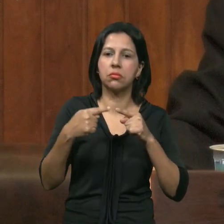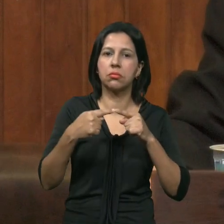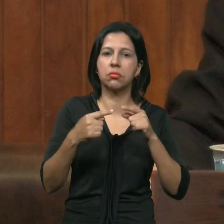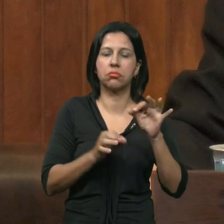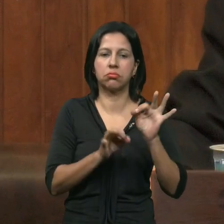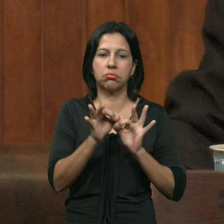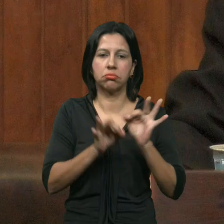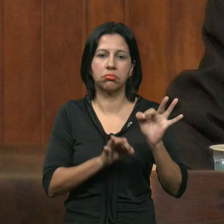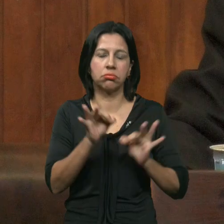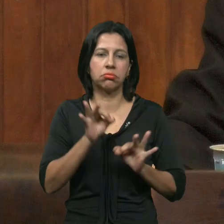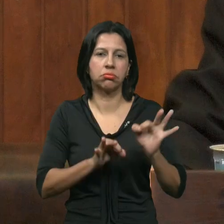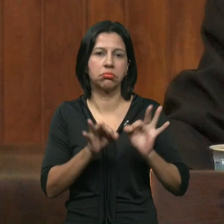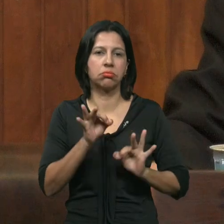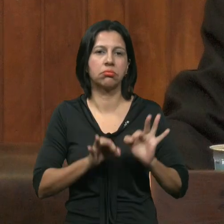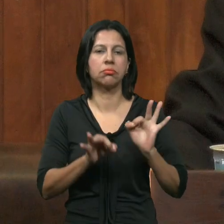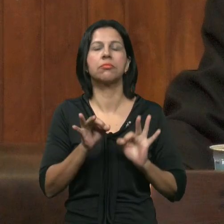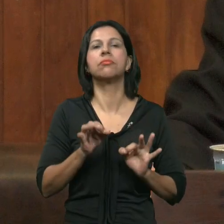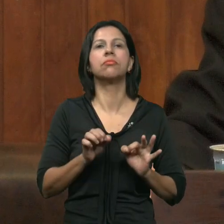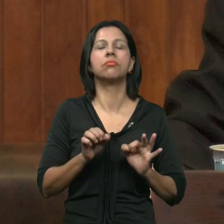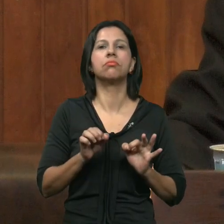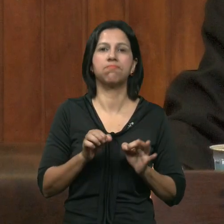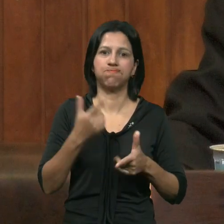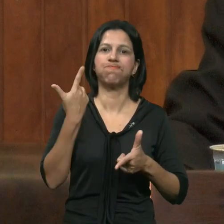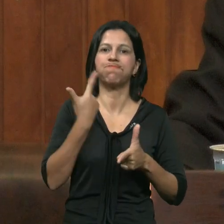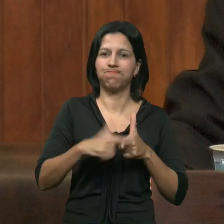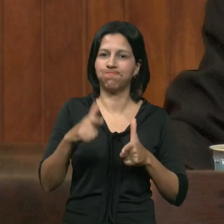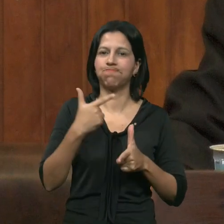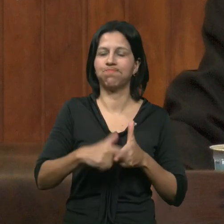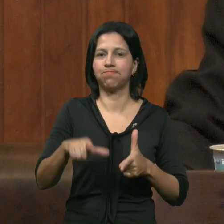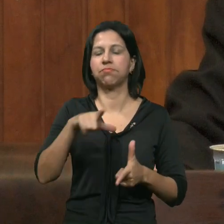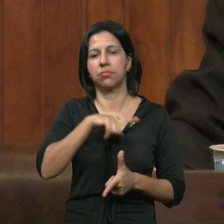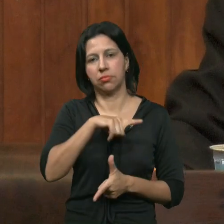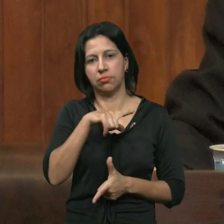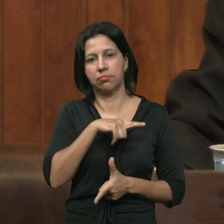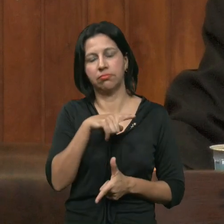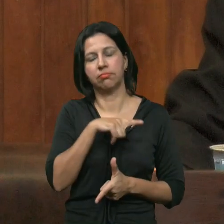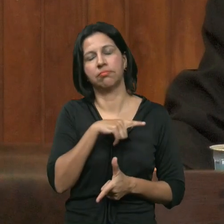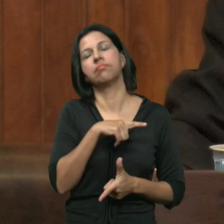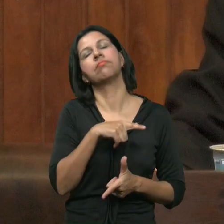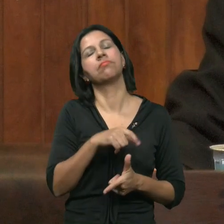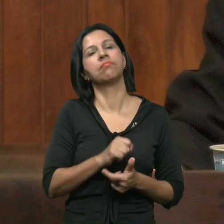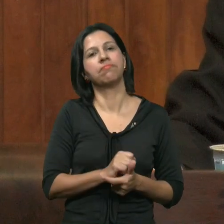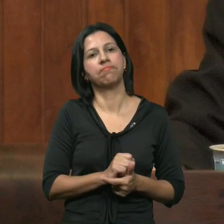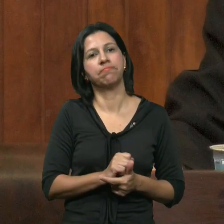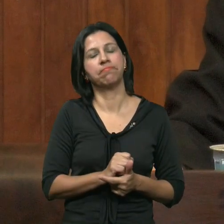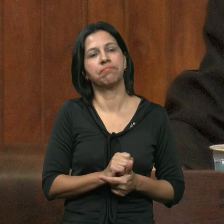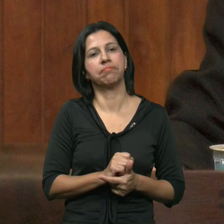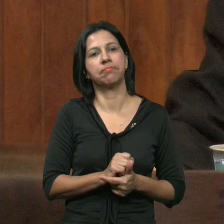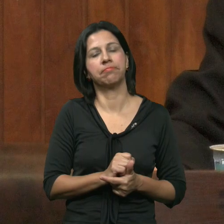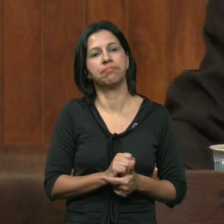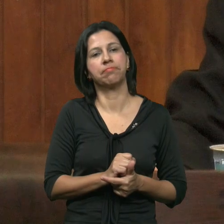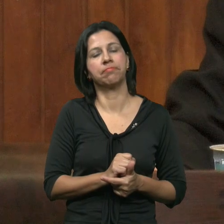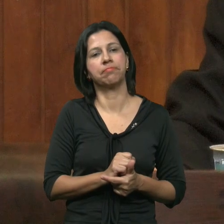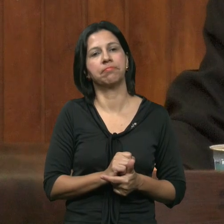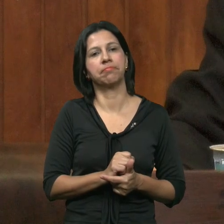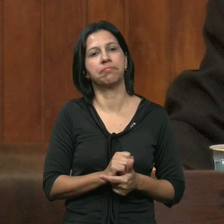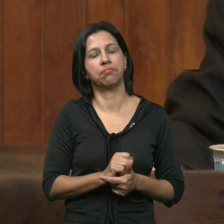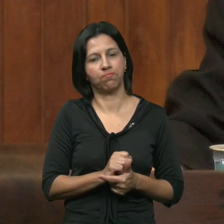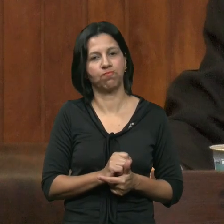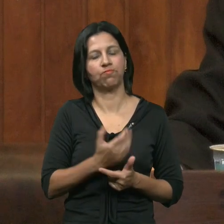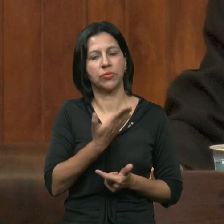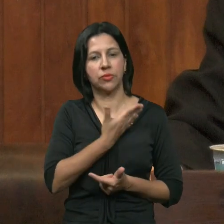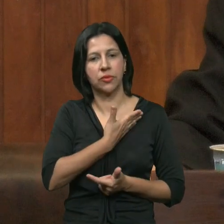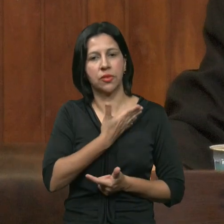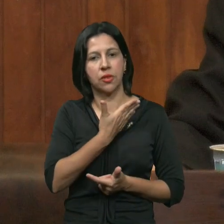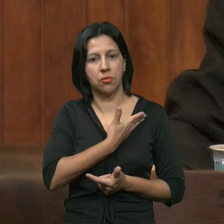O problema Que nós encontramos aqui Na verdade Vira o meu caro